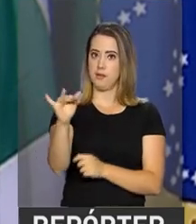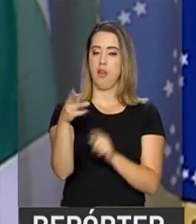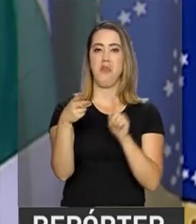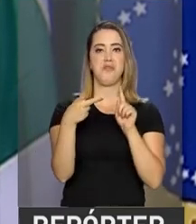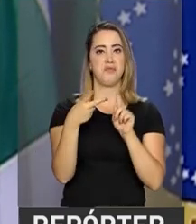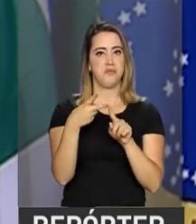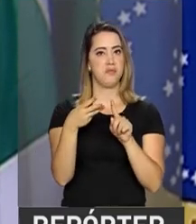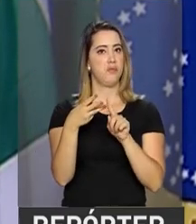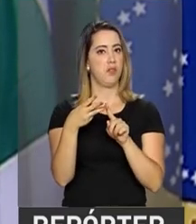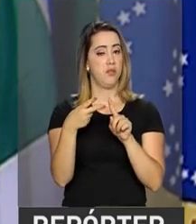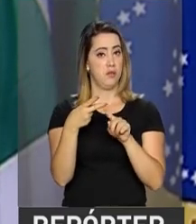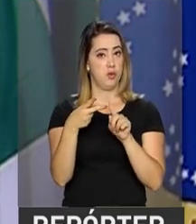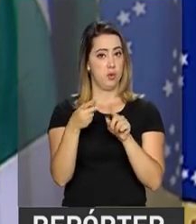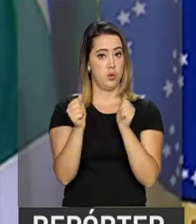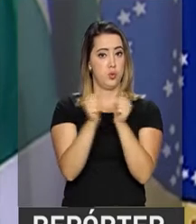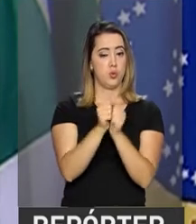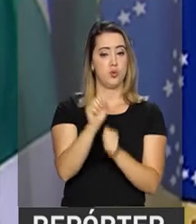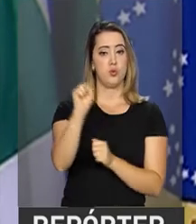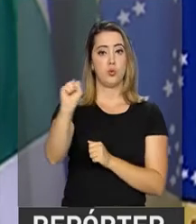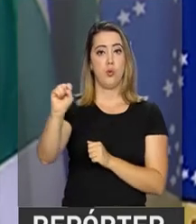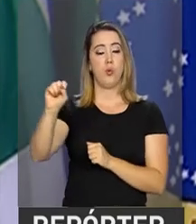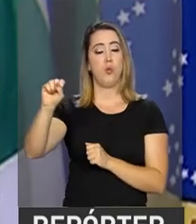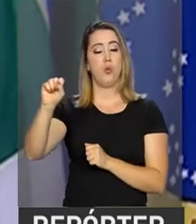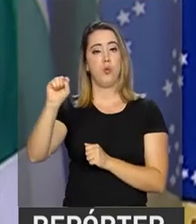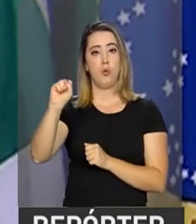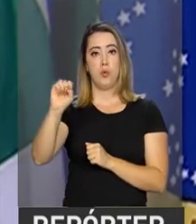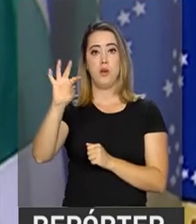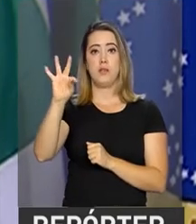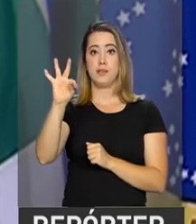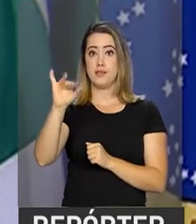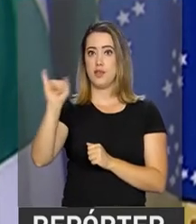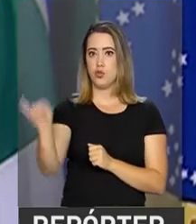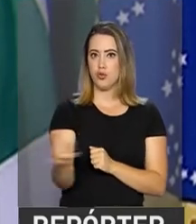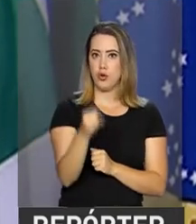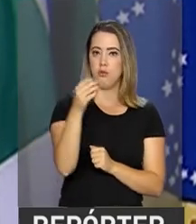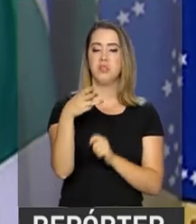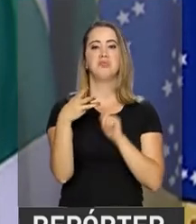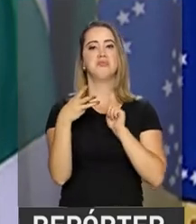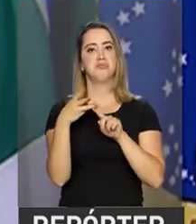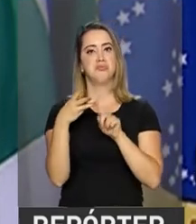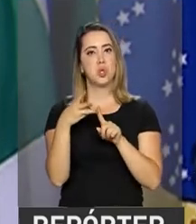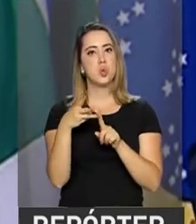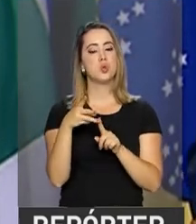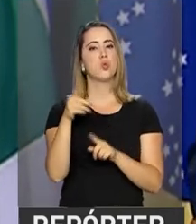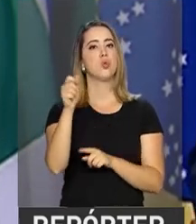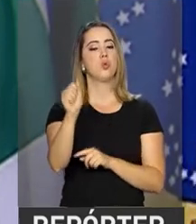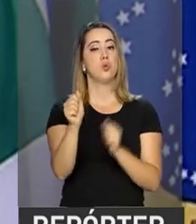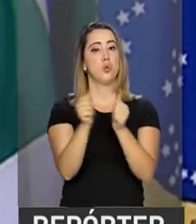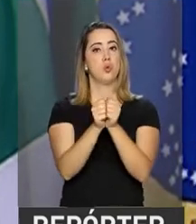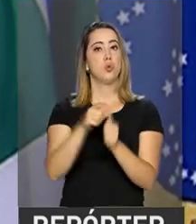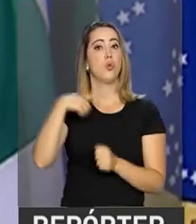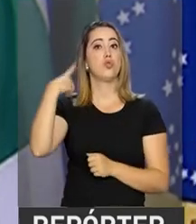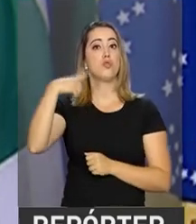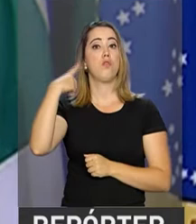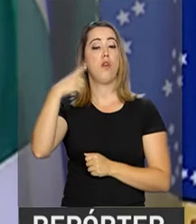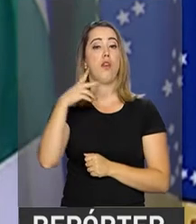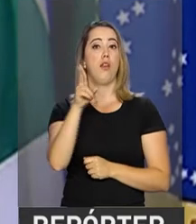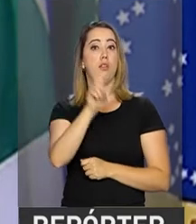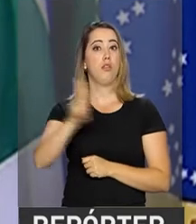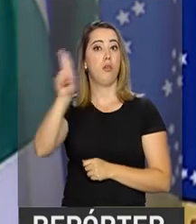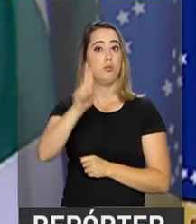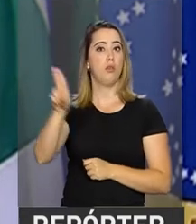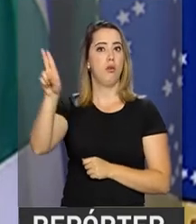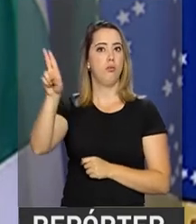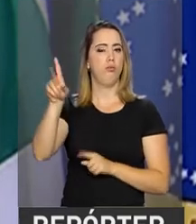lado da presidente do Superior Tribunal de Justiça, ao lado da advogada-geral da União. Portanto,